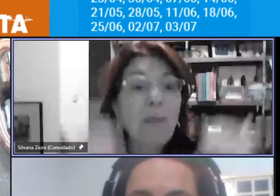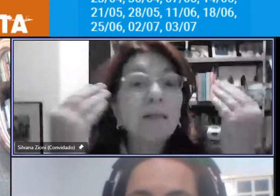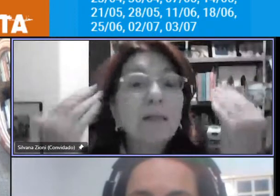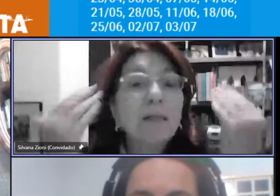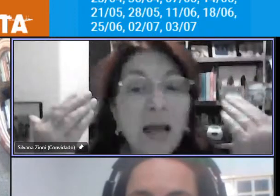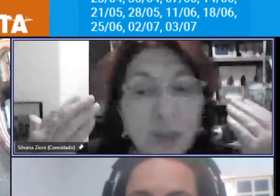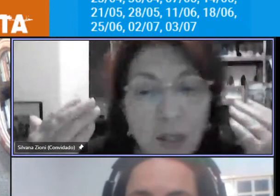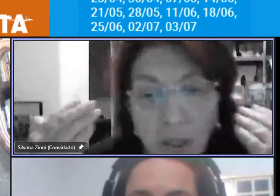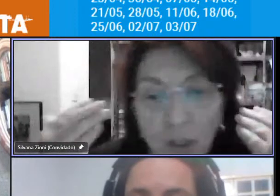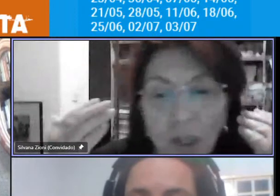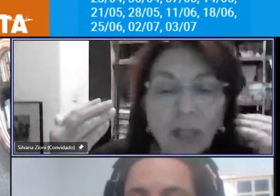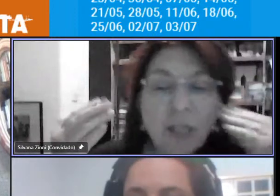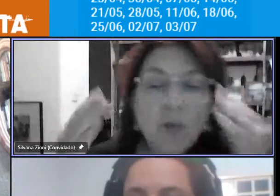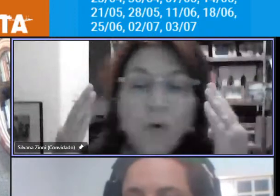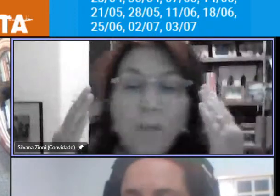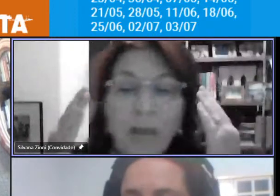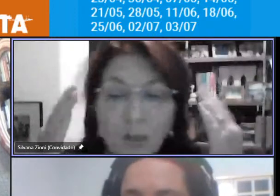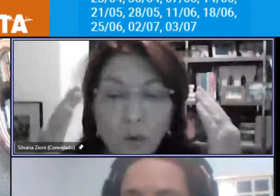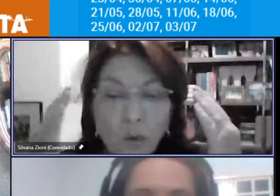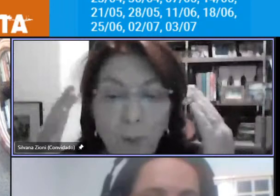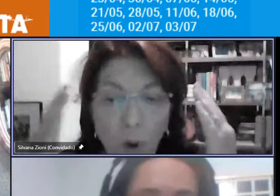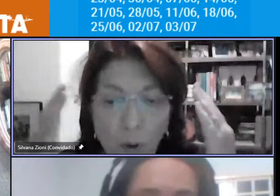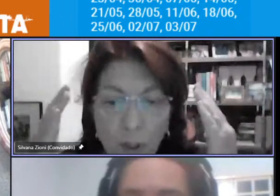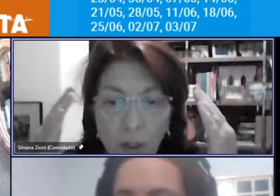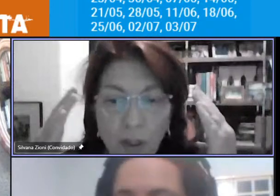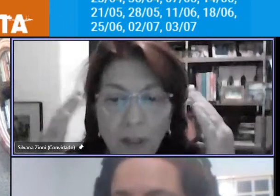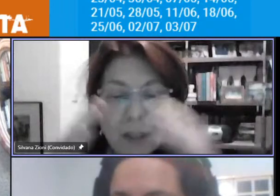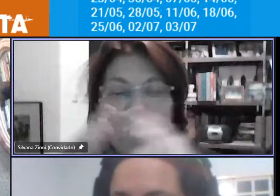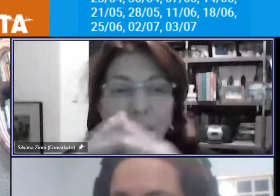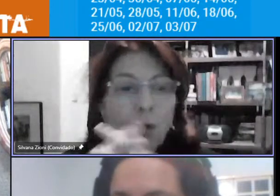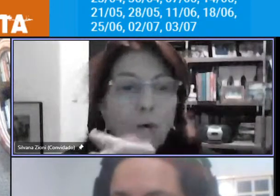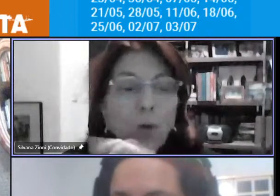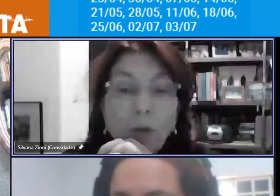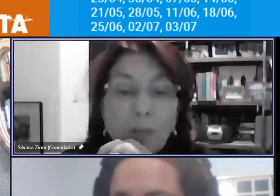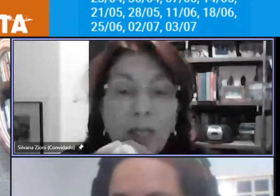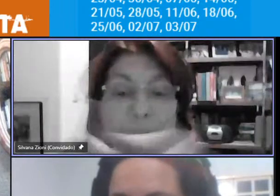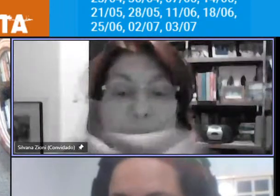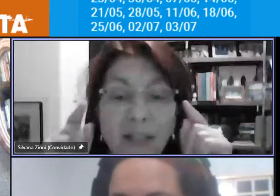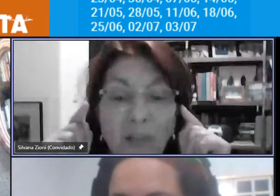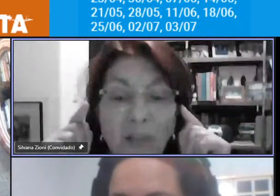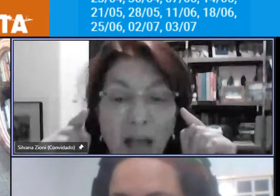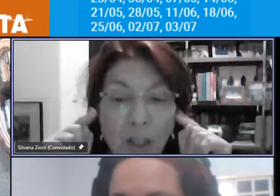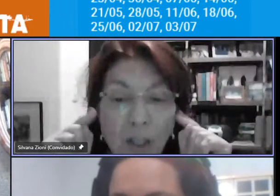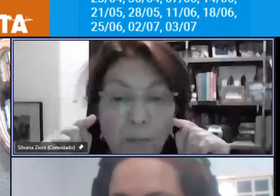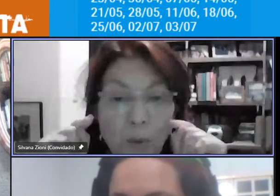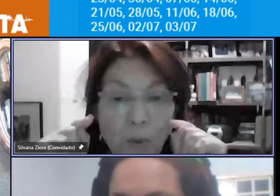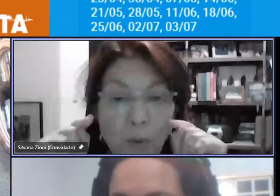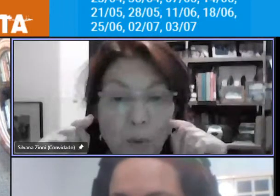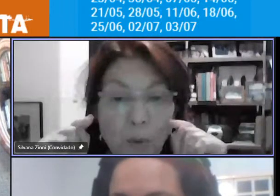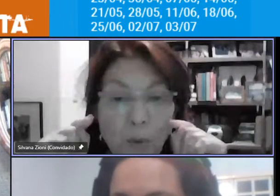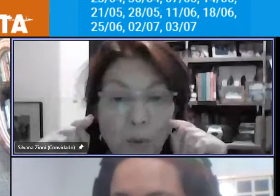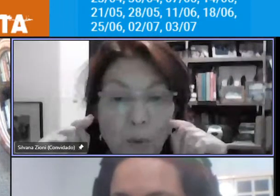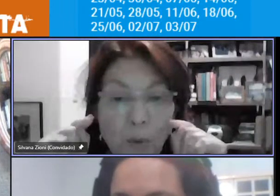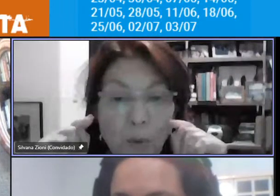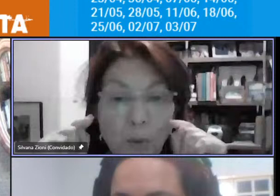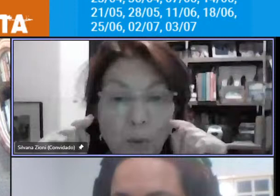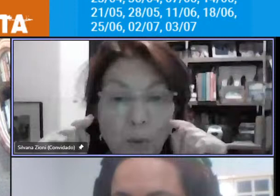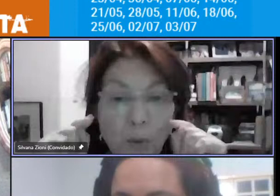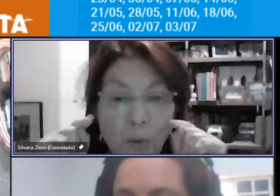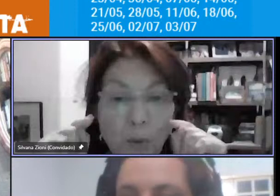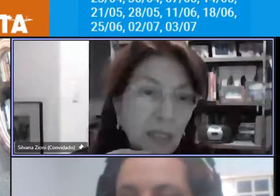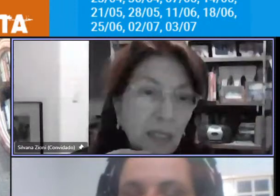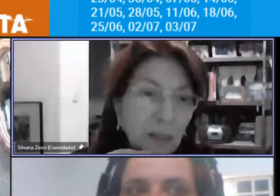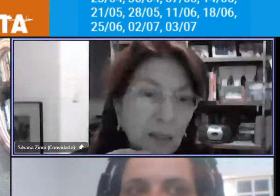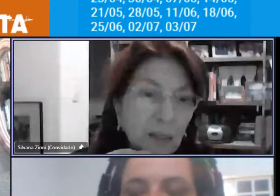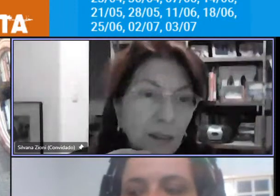pensar gente que no começo do bonde tinha mais viagem de bonde no fim de semana do